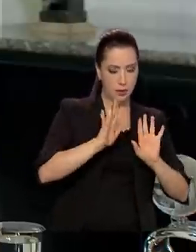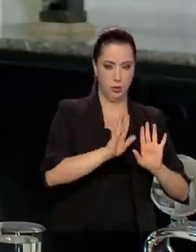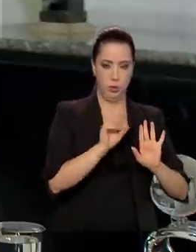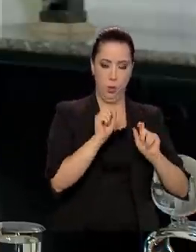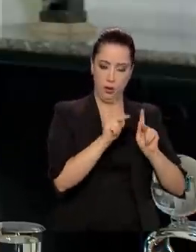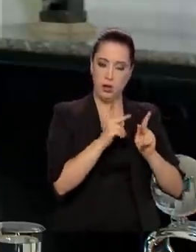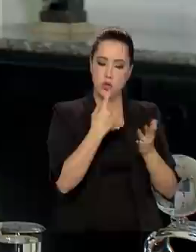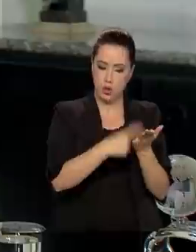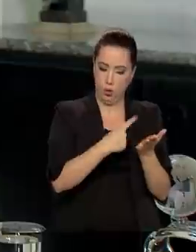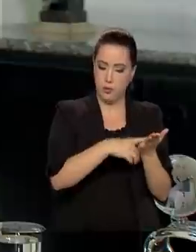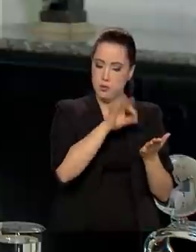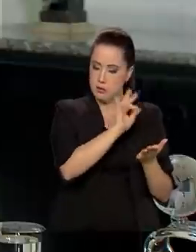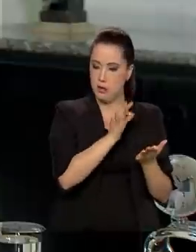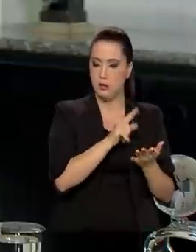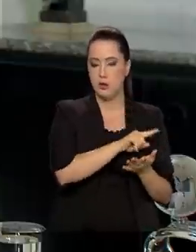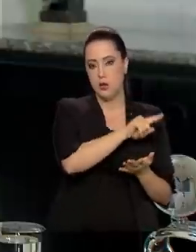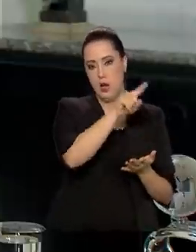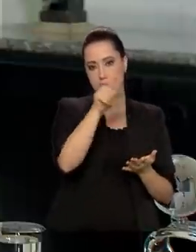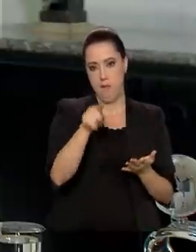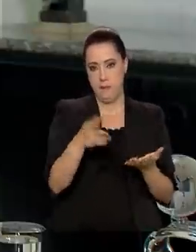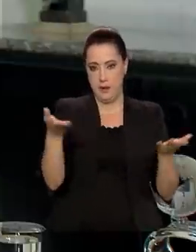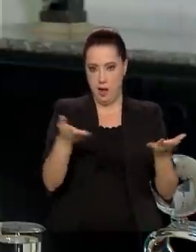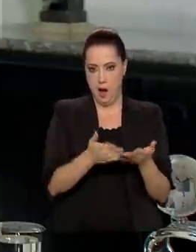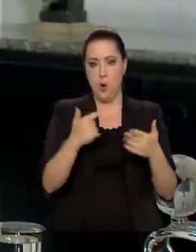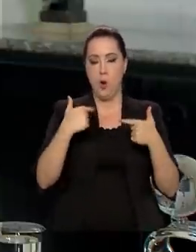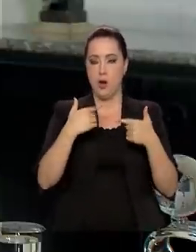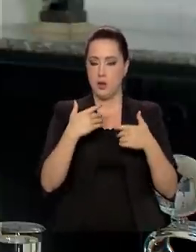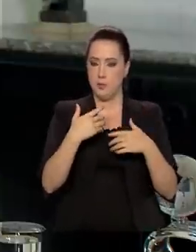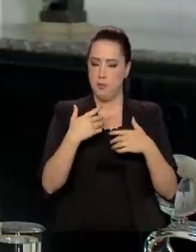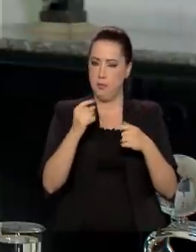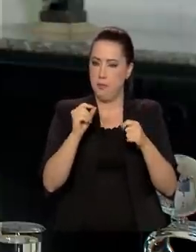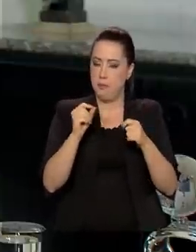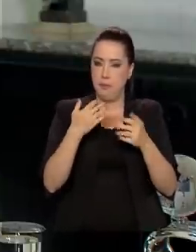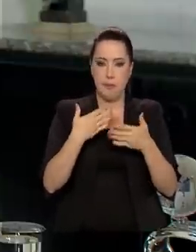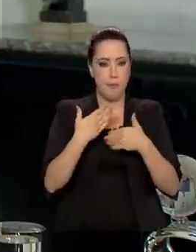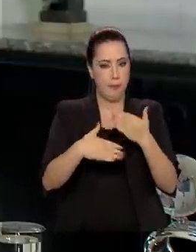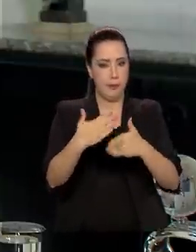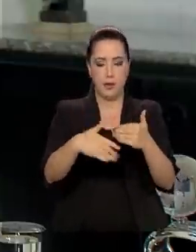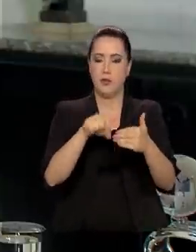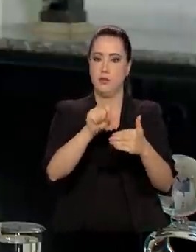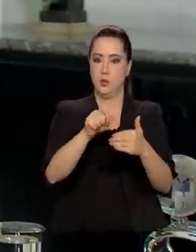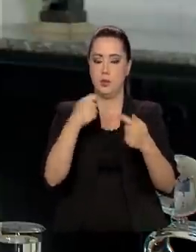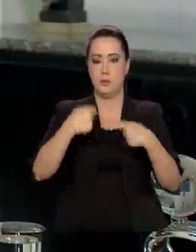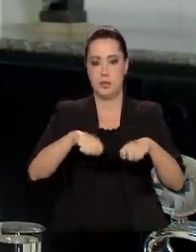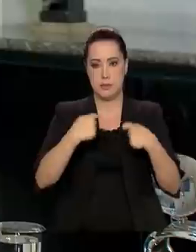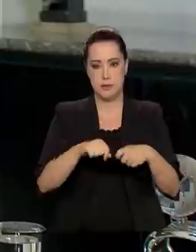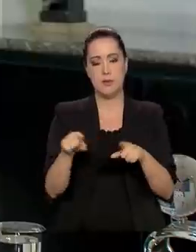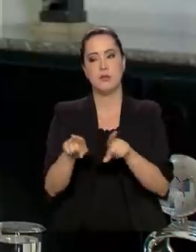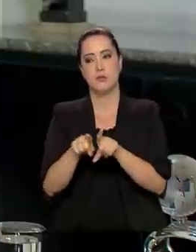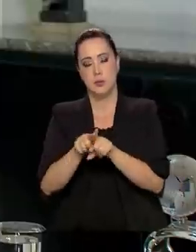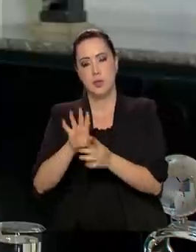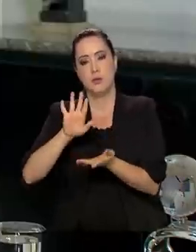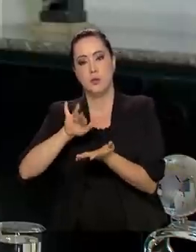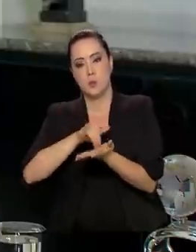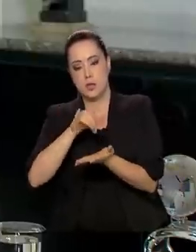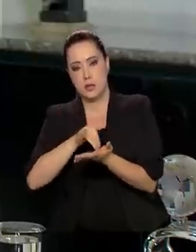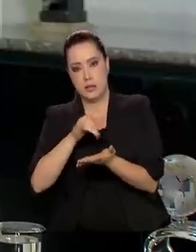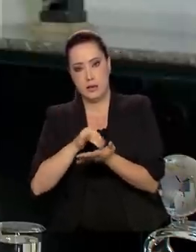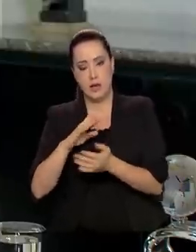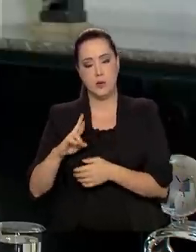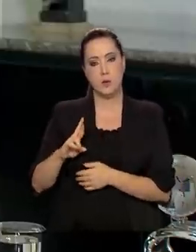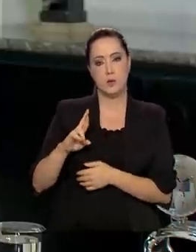Agora, na continuação do plano nos estados, com certeza estará os secretários e os